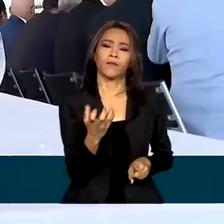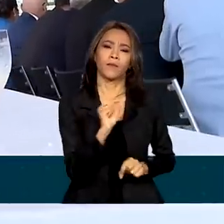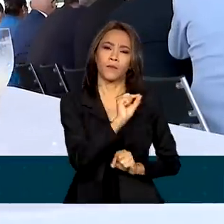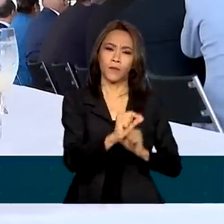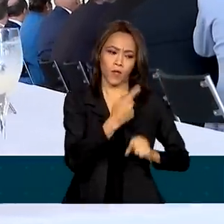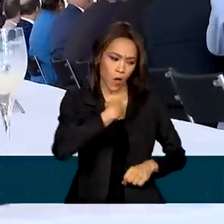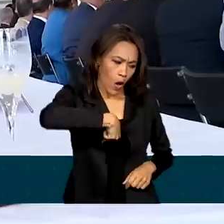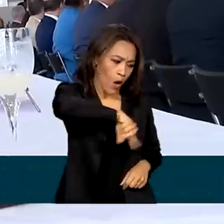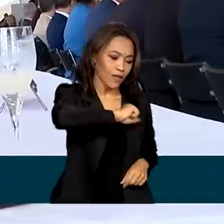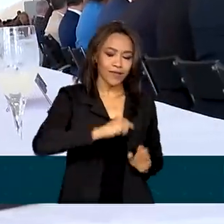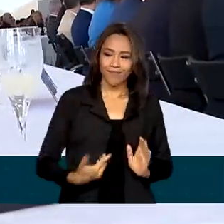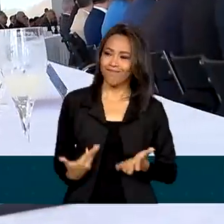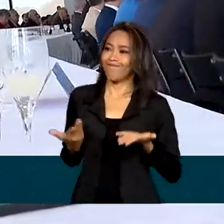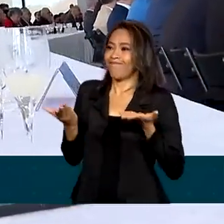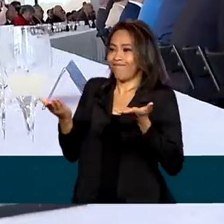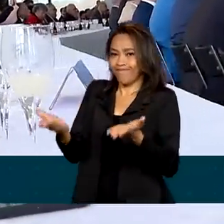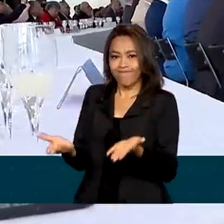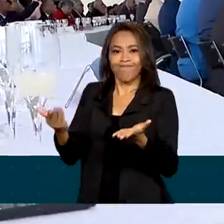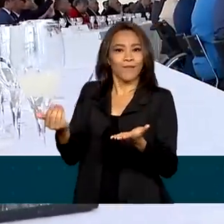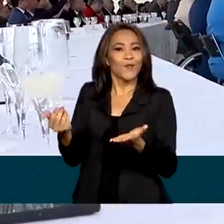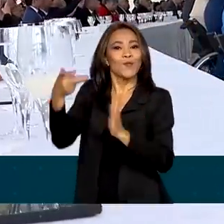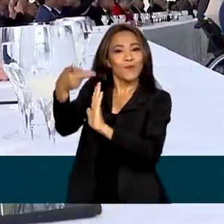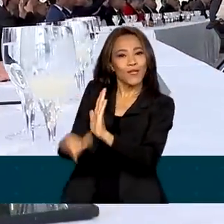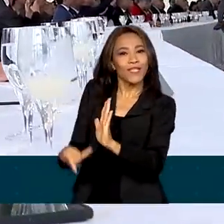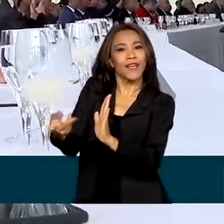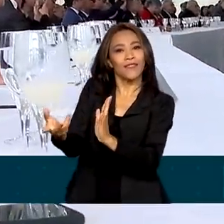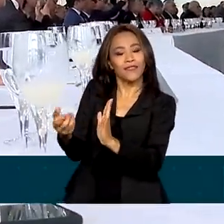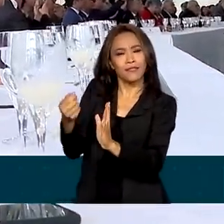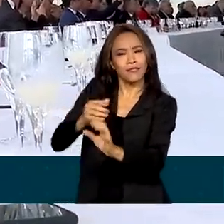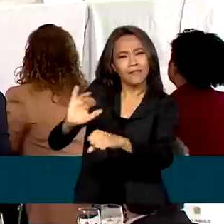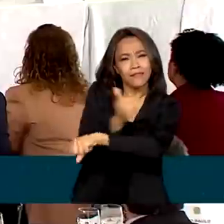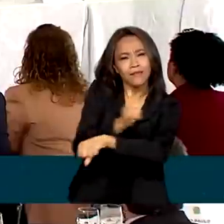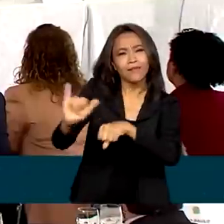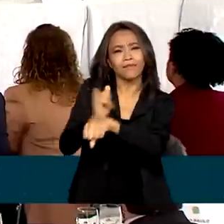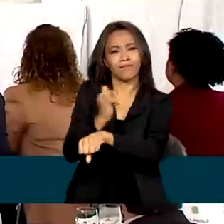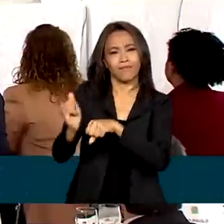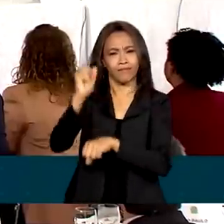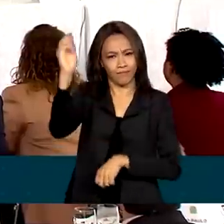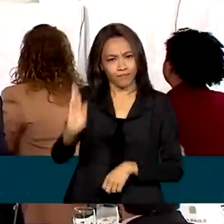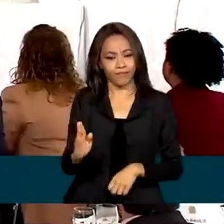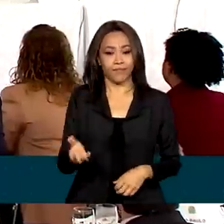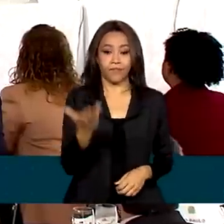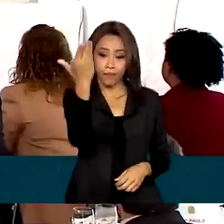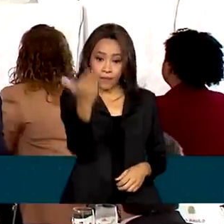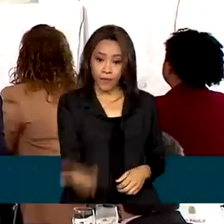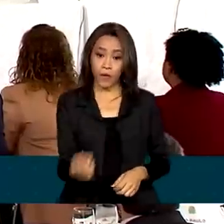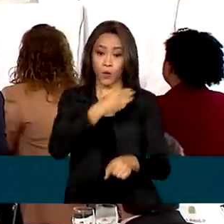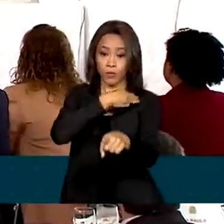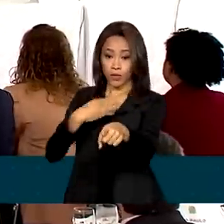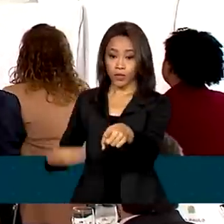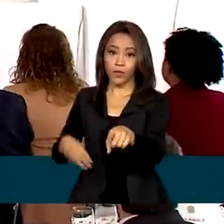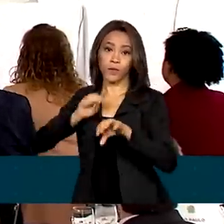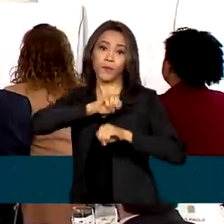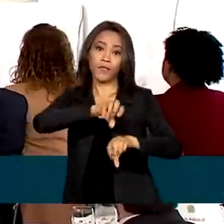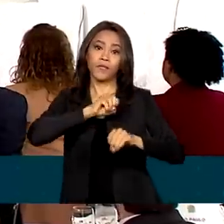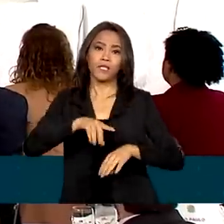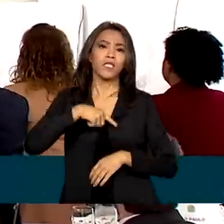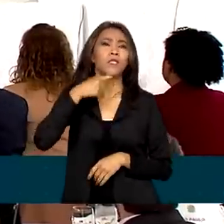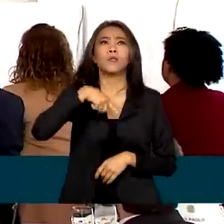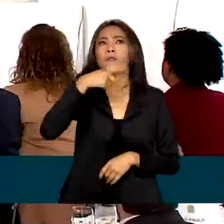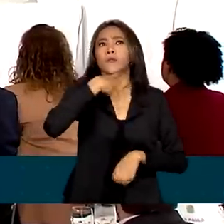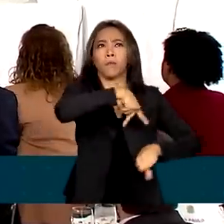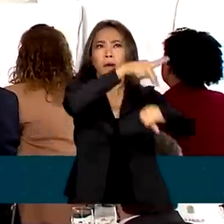a serviço dos projetos estratégicos do Brasil. O ministro da Educação lembrou que nenhuma nação se